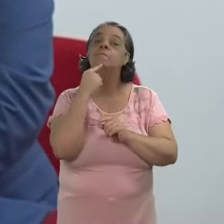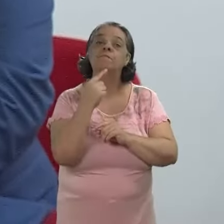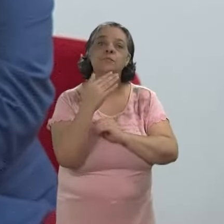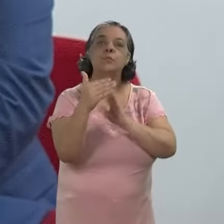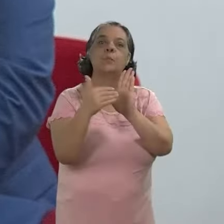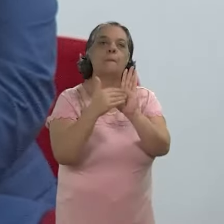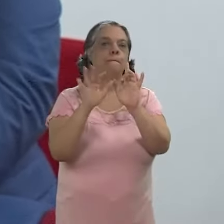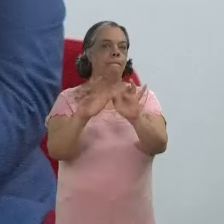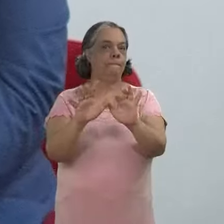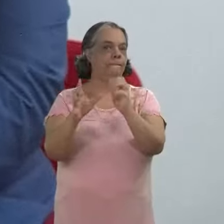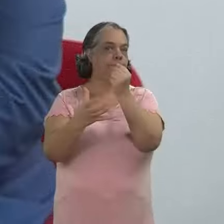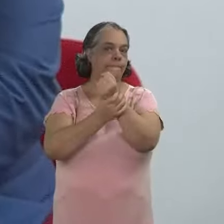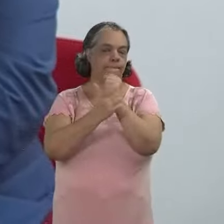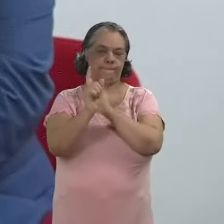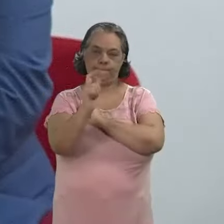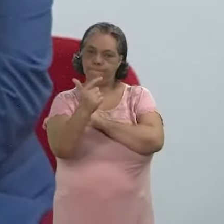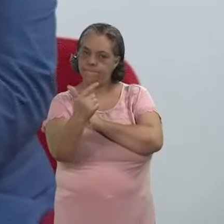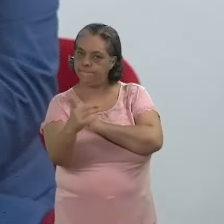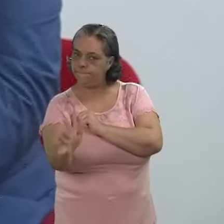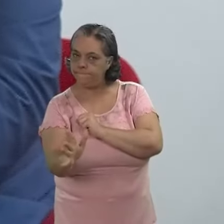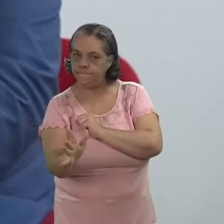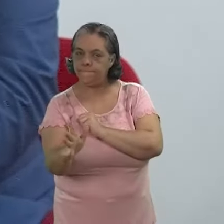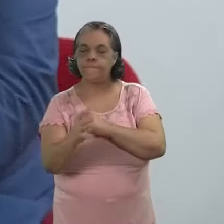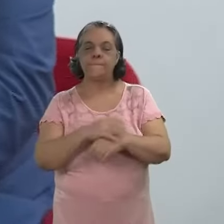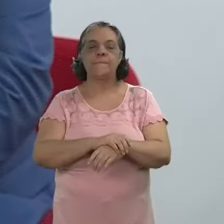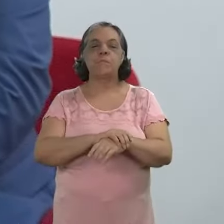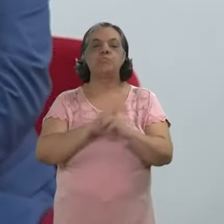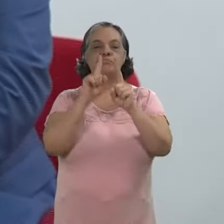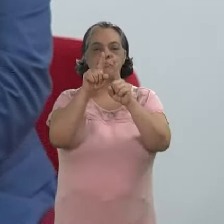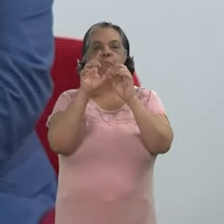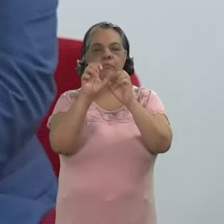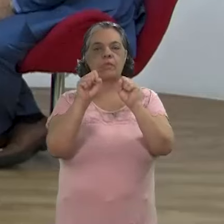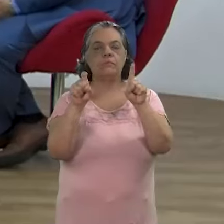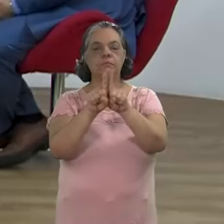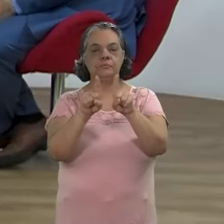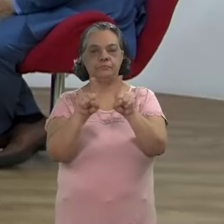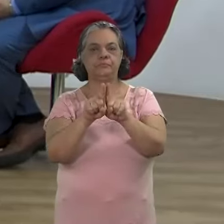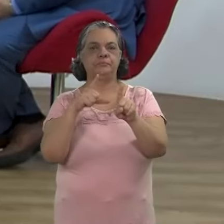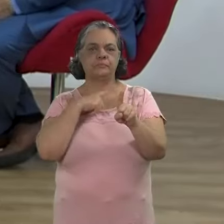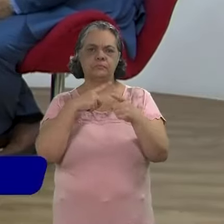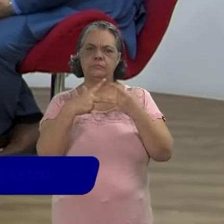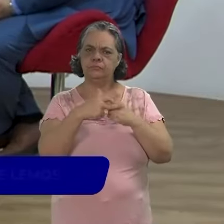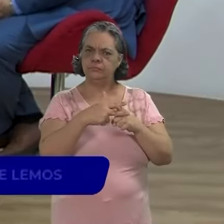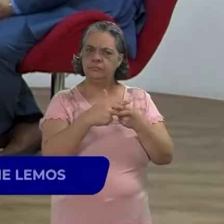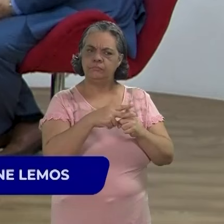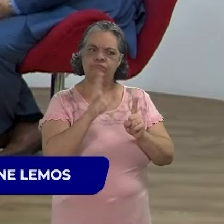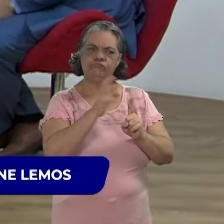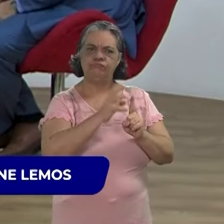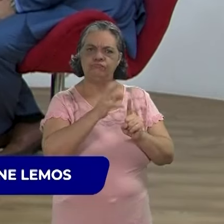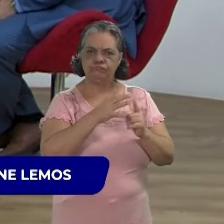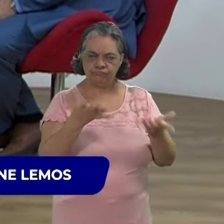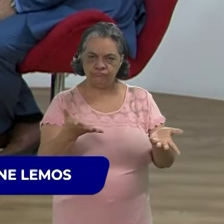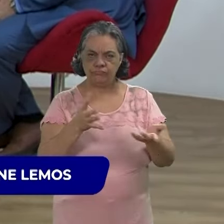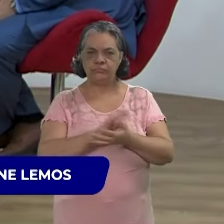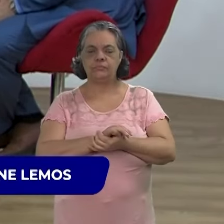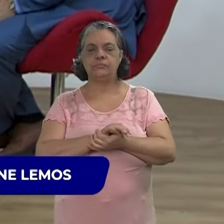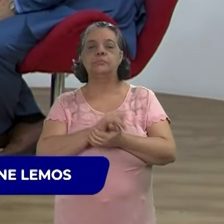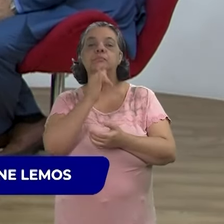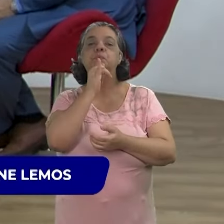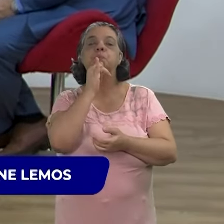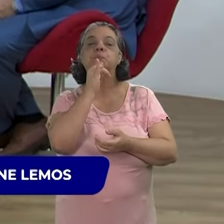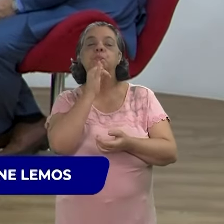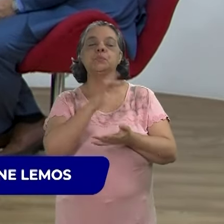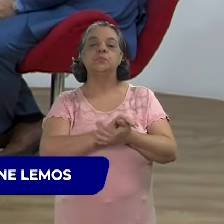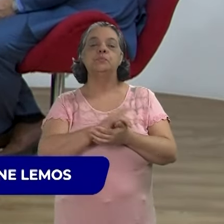nem tudo que é digital é seguro porque é digital que é seguro você pode hoje ter ferramentas que manipulam por exemplo